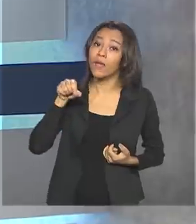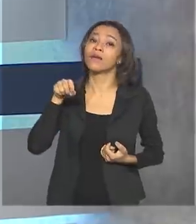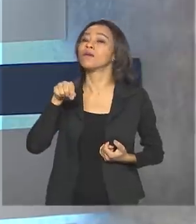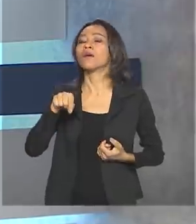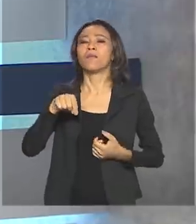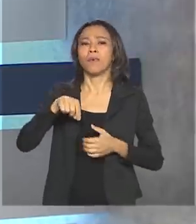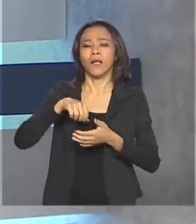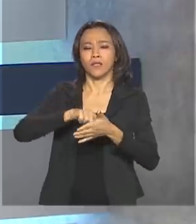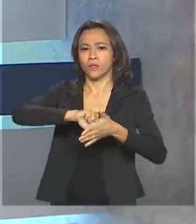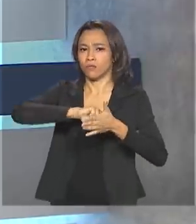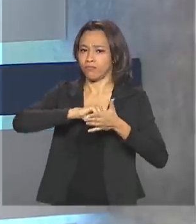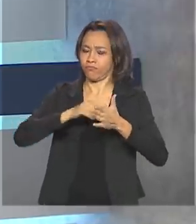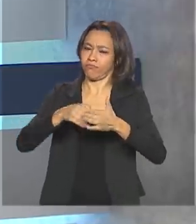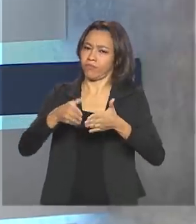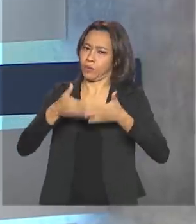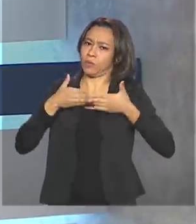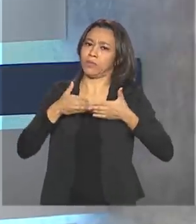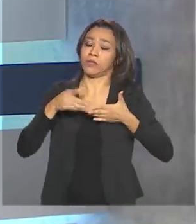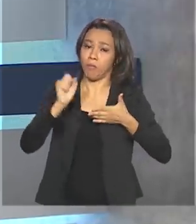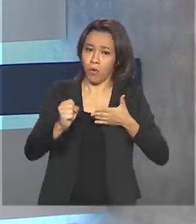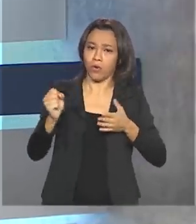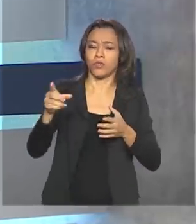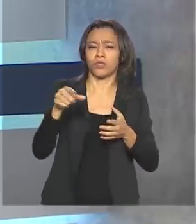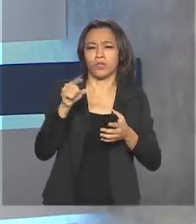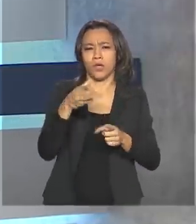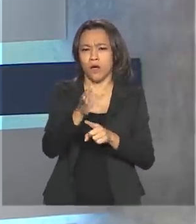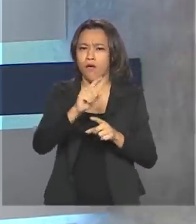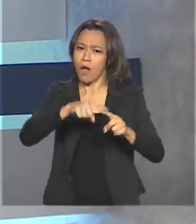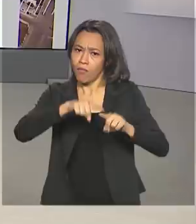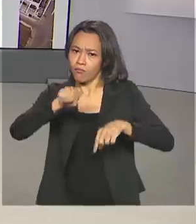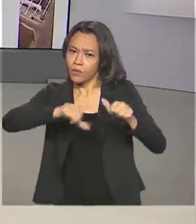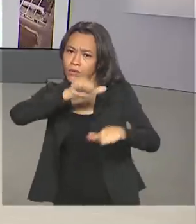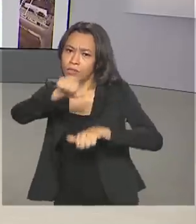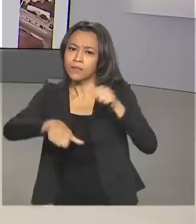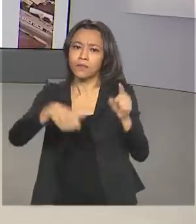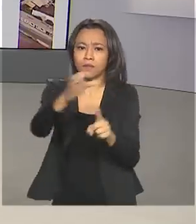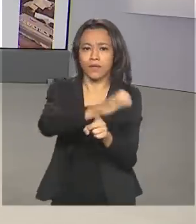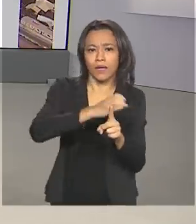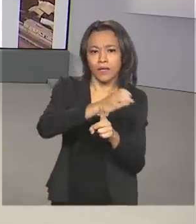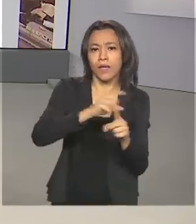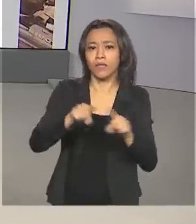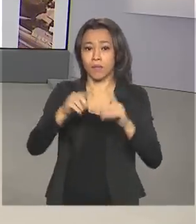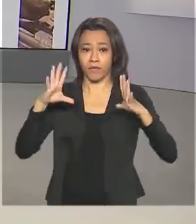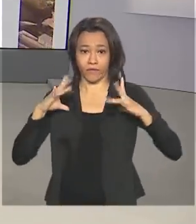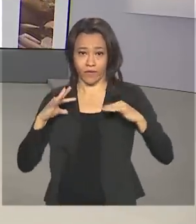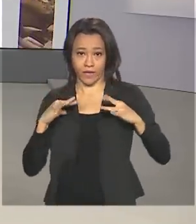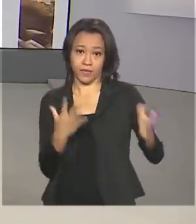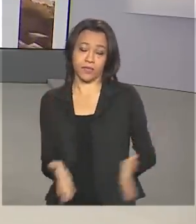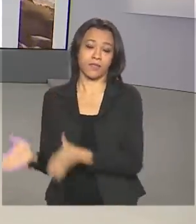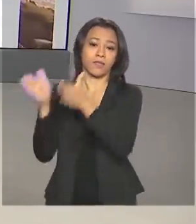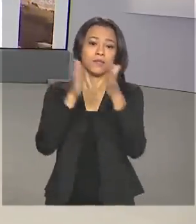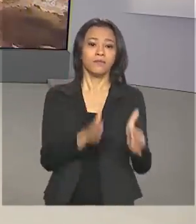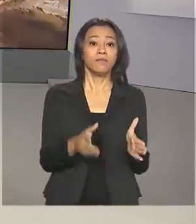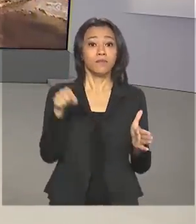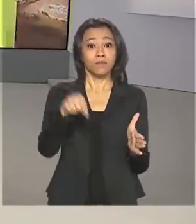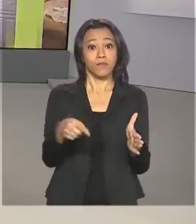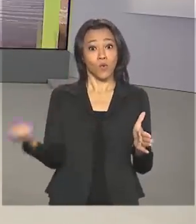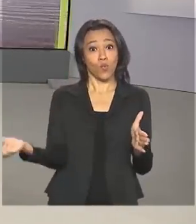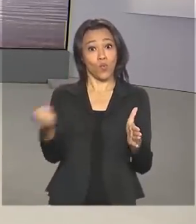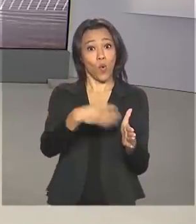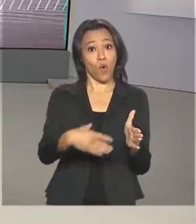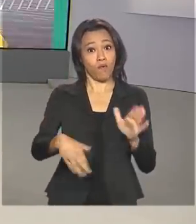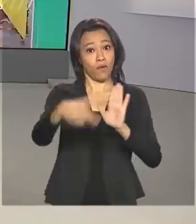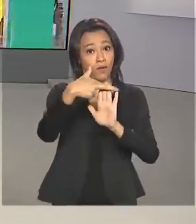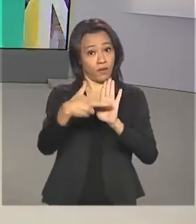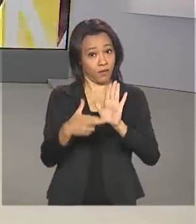alterar os calendários escolares, inclusive o recesso e as férias. Passou a valer nesta segunda-feira um novo padrão da